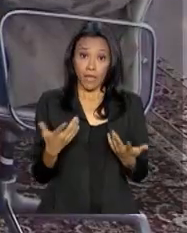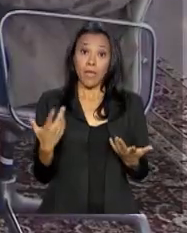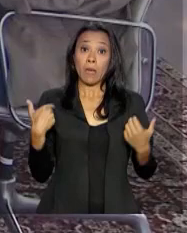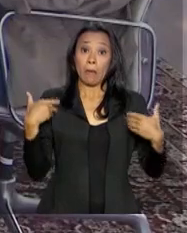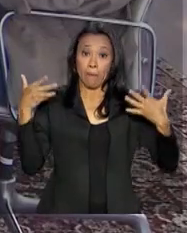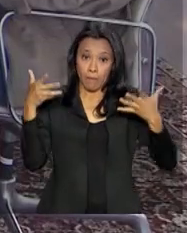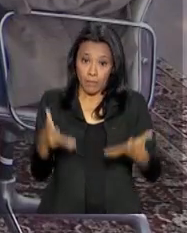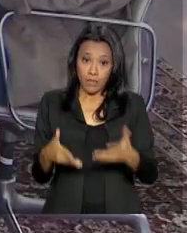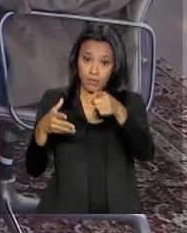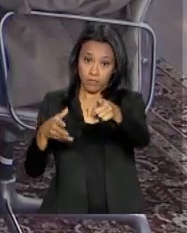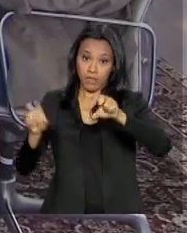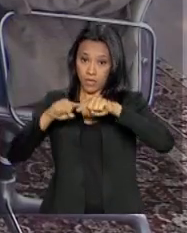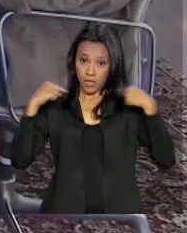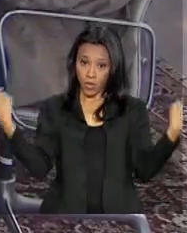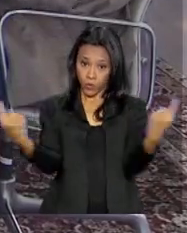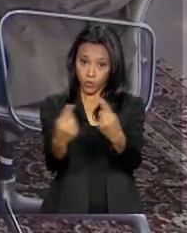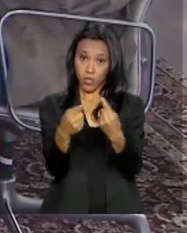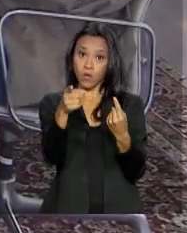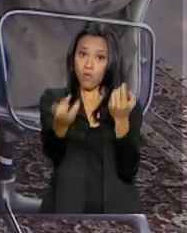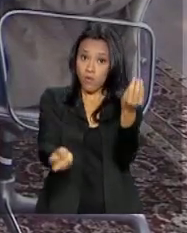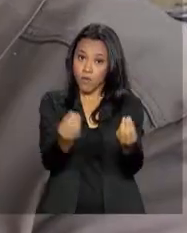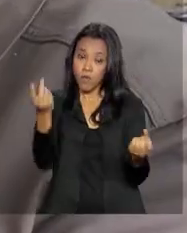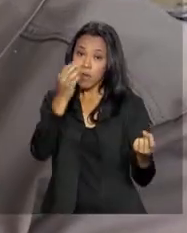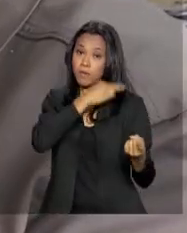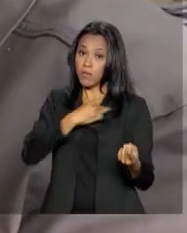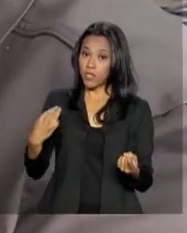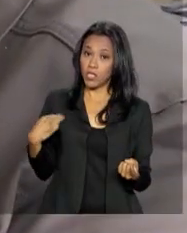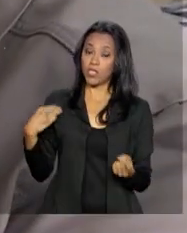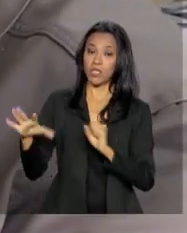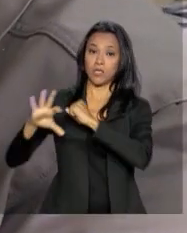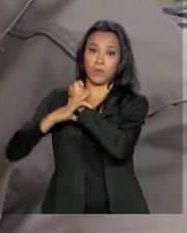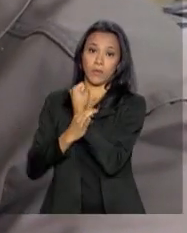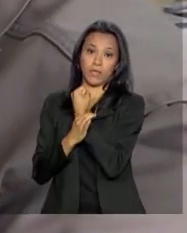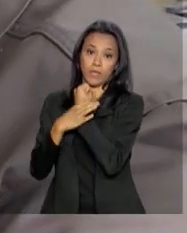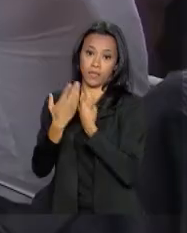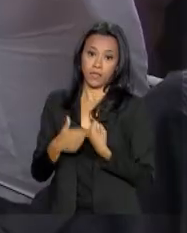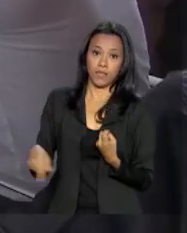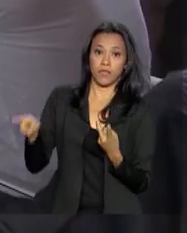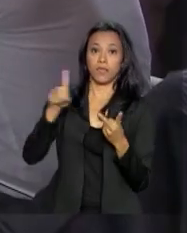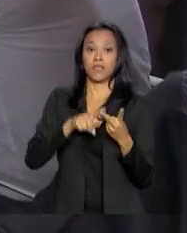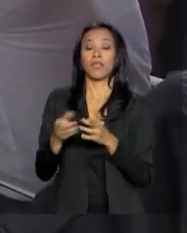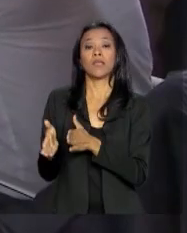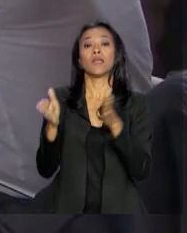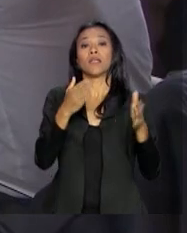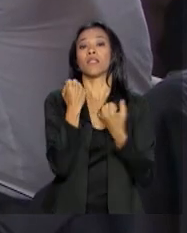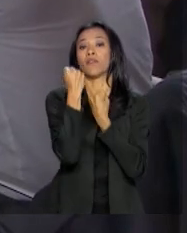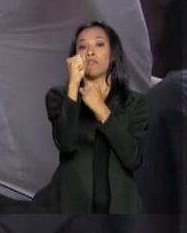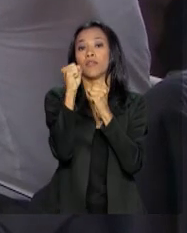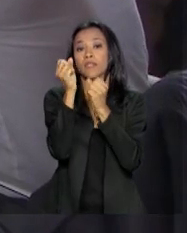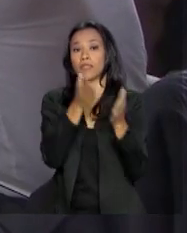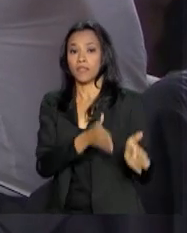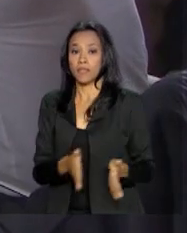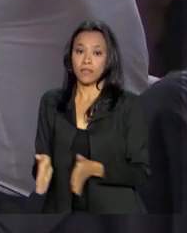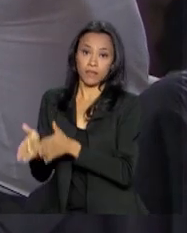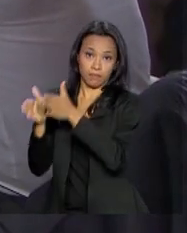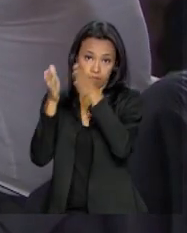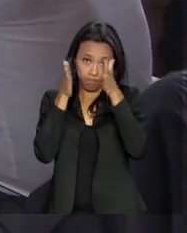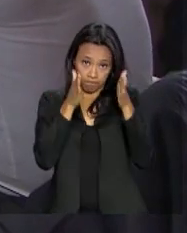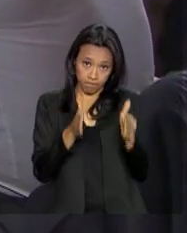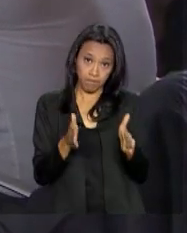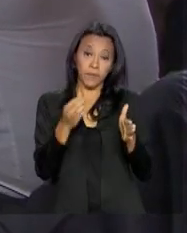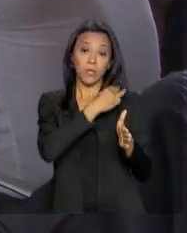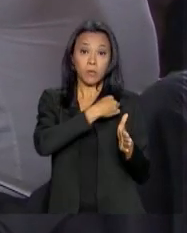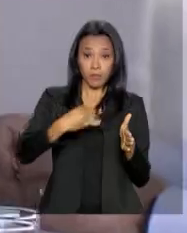Participaram da reunião com o presidente Temer os ministros da Segurança Pública, Raul Jogman, da Defesa, General Joaquim Silva